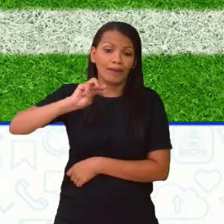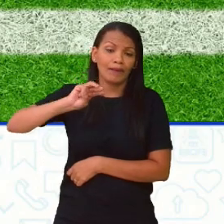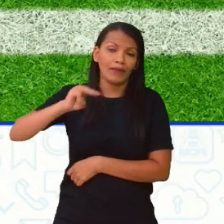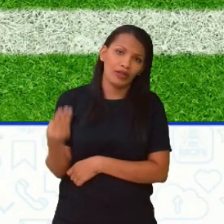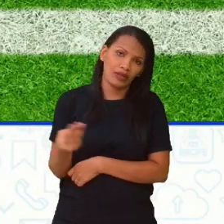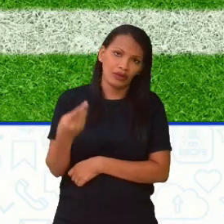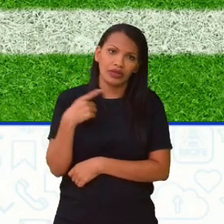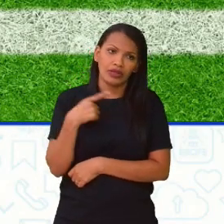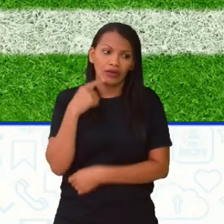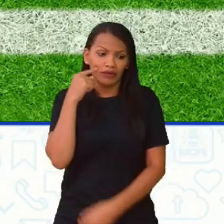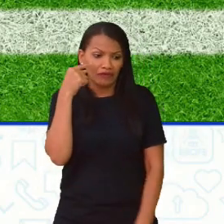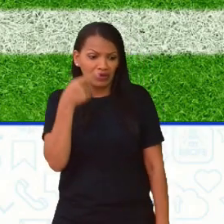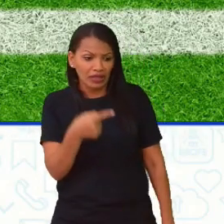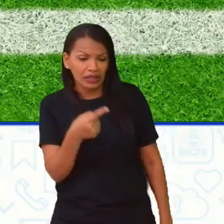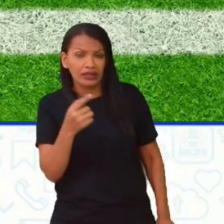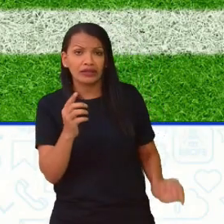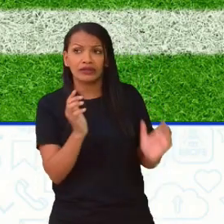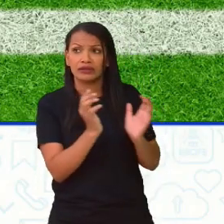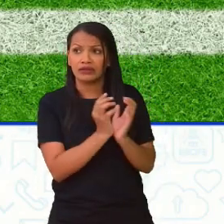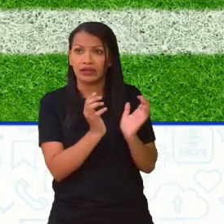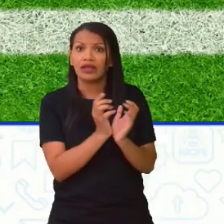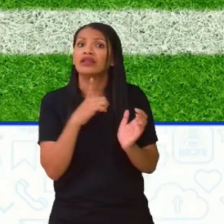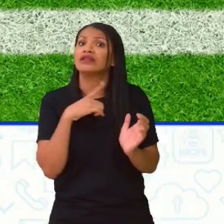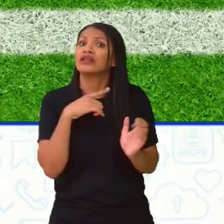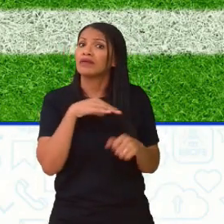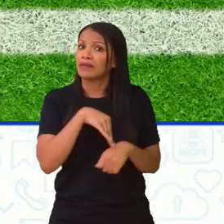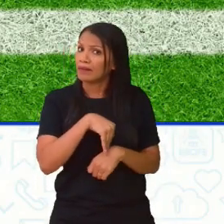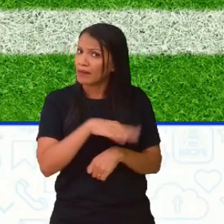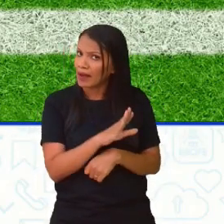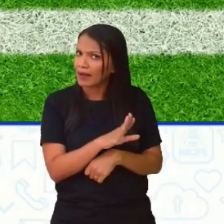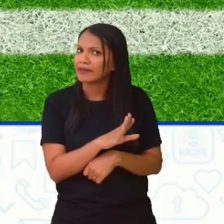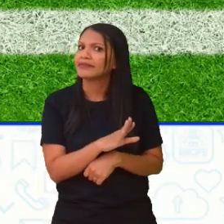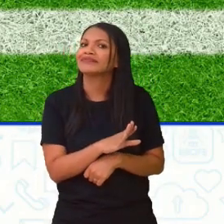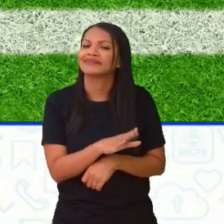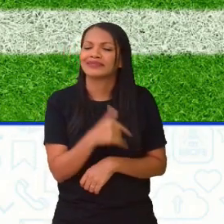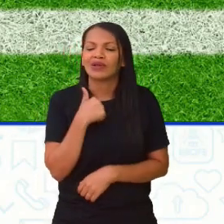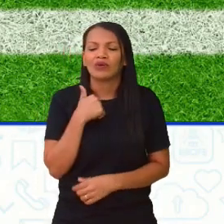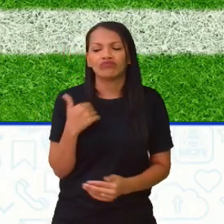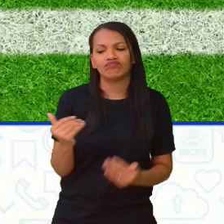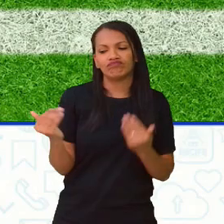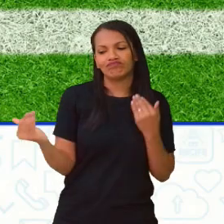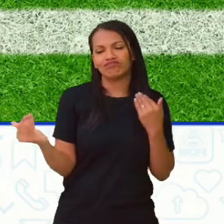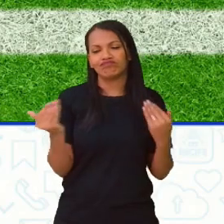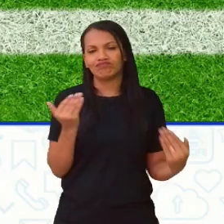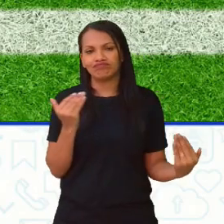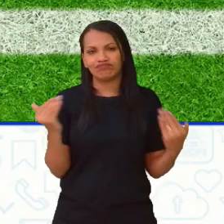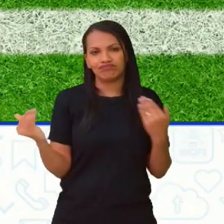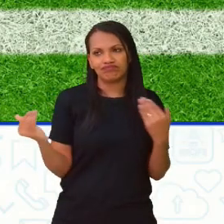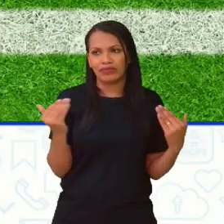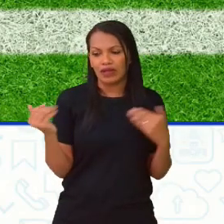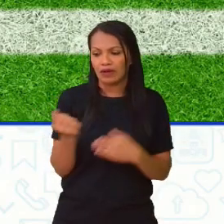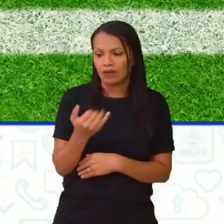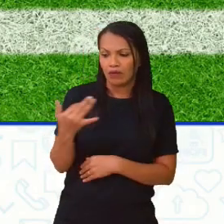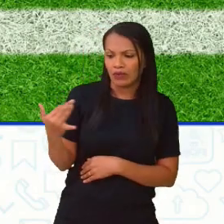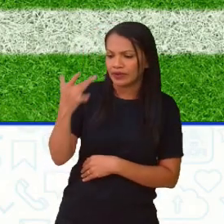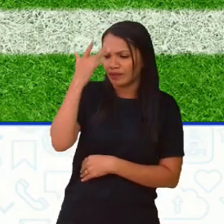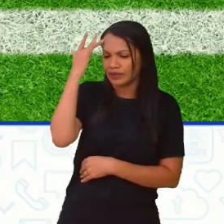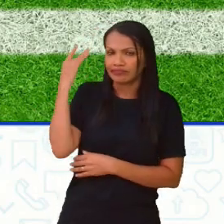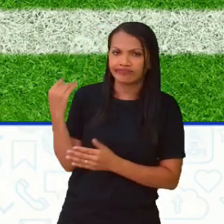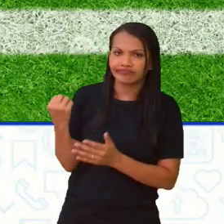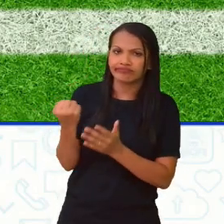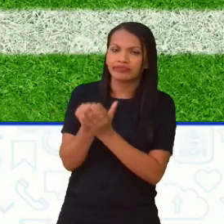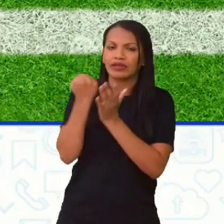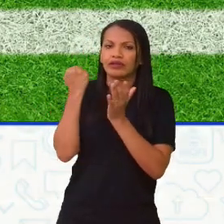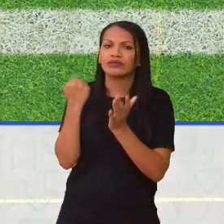pegar a região metropolitana de Recife, tem mais do que isso, né? Então, a gente consegue dimensionar quantas pessoas foram impactadas